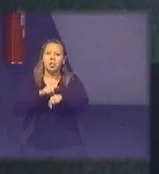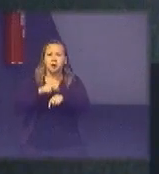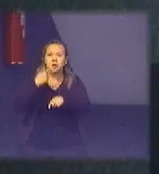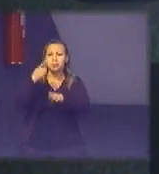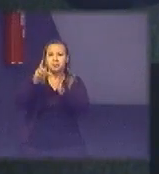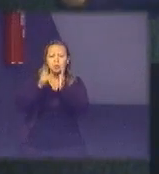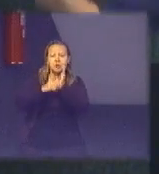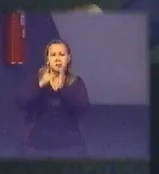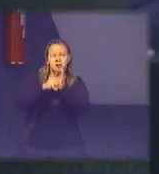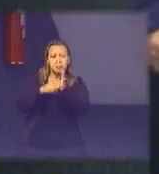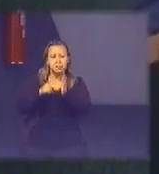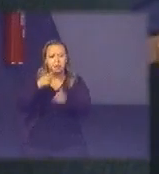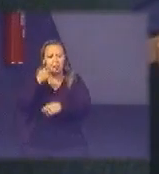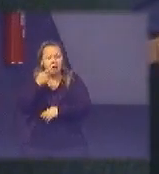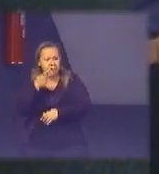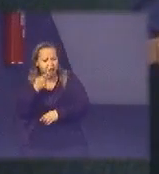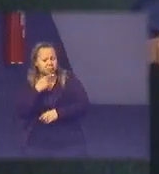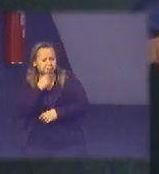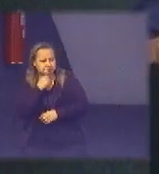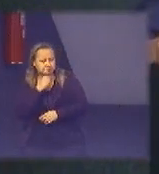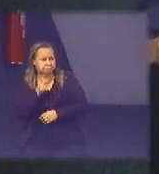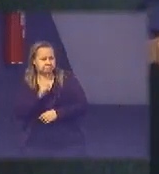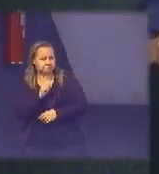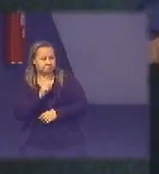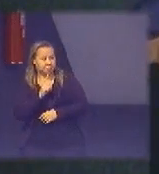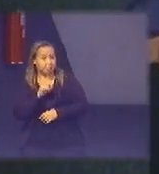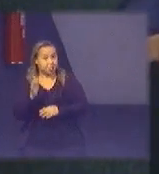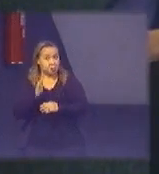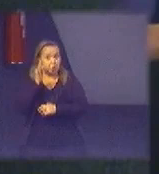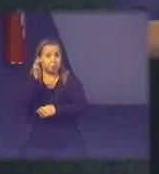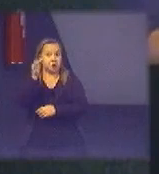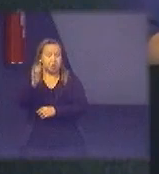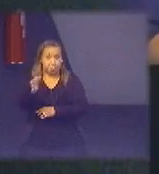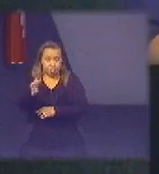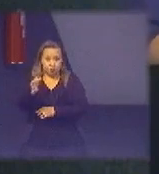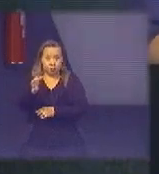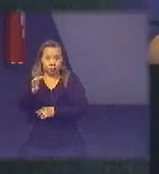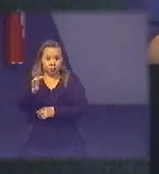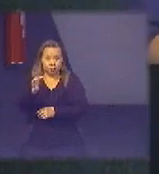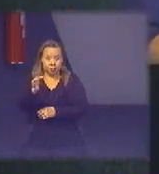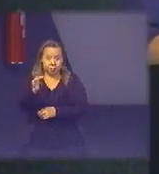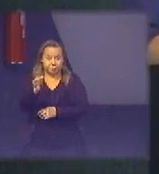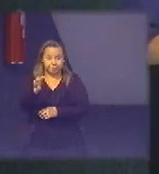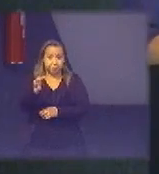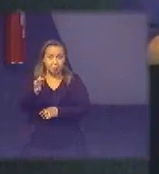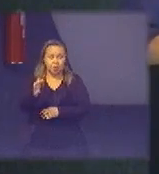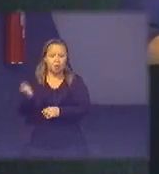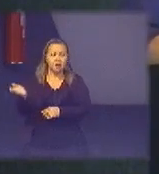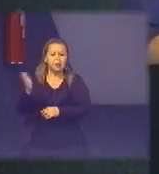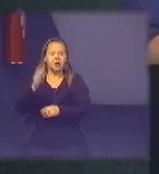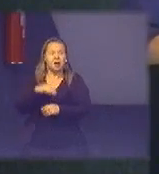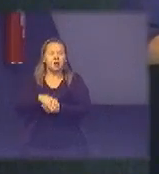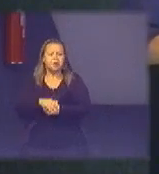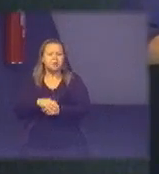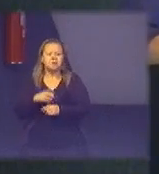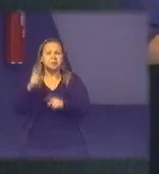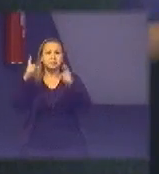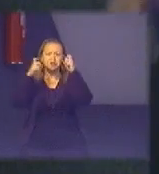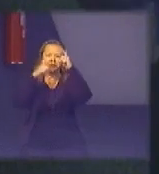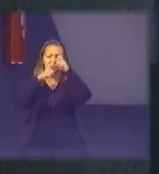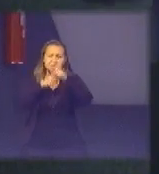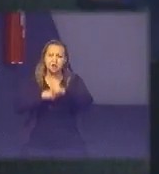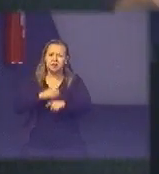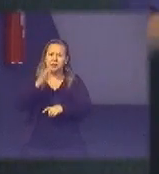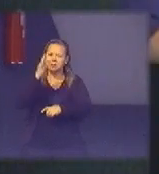cara agora eu entendi vou fazer não mas lá no futuro tá aí ele vai ver um diabo se esconde vai um tribunal de contas e fala assim